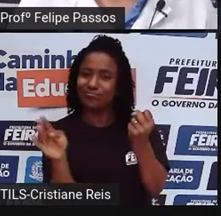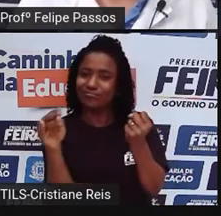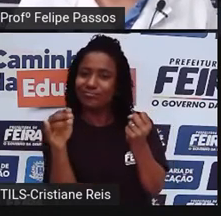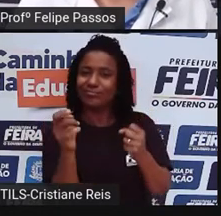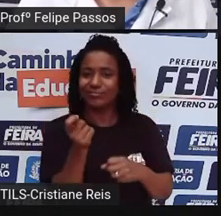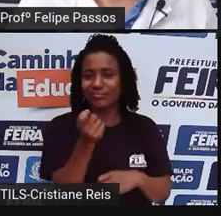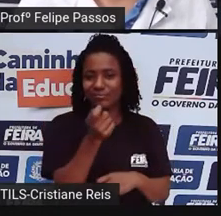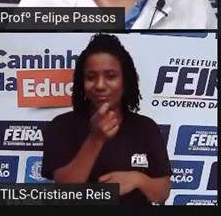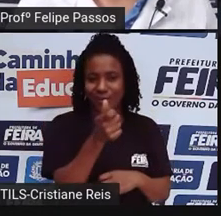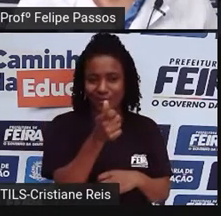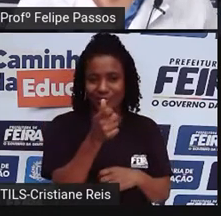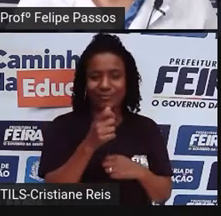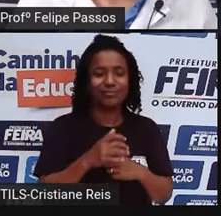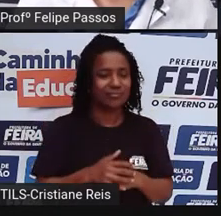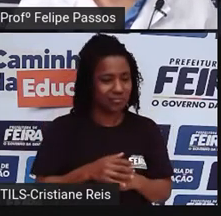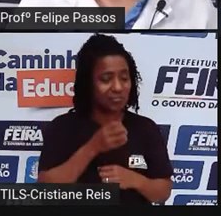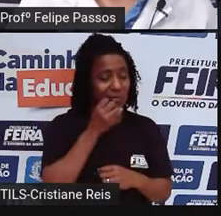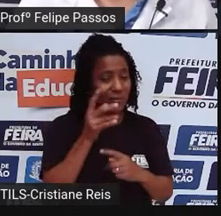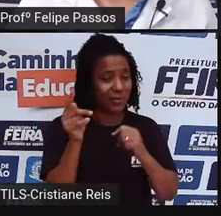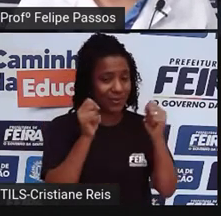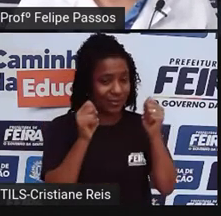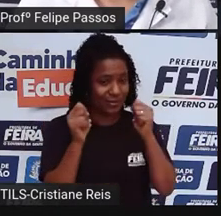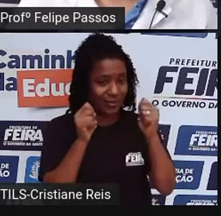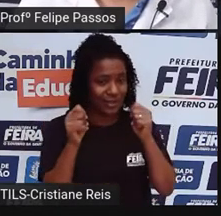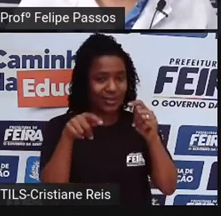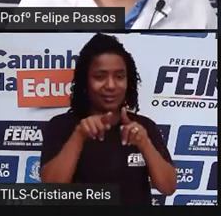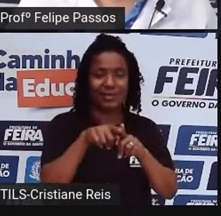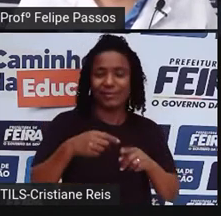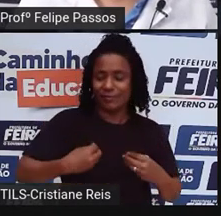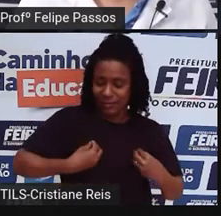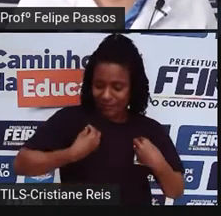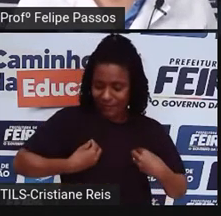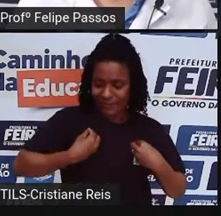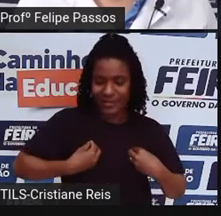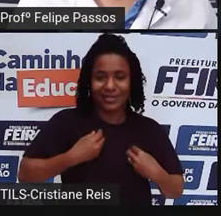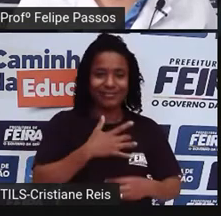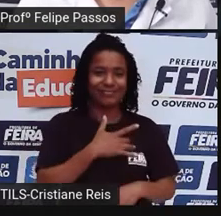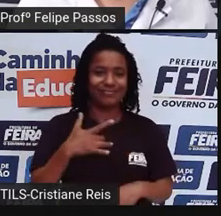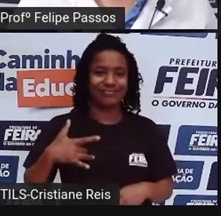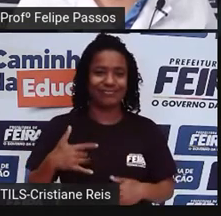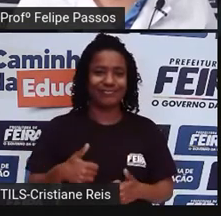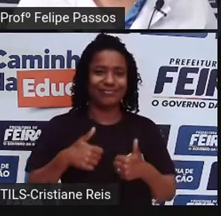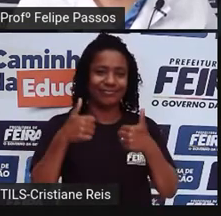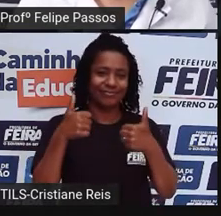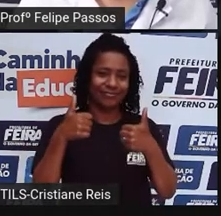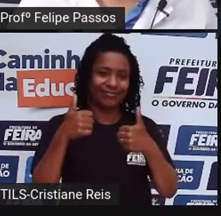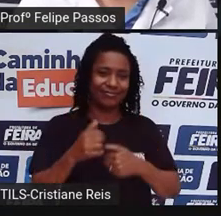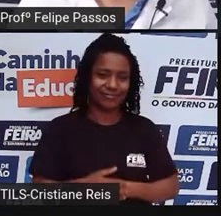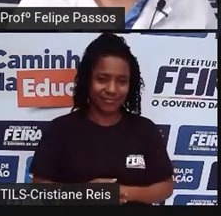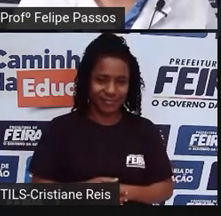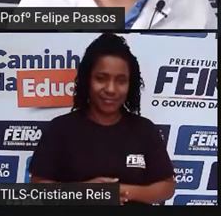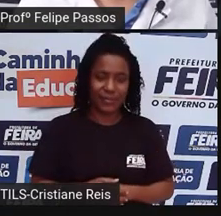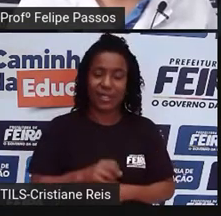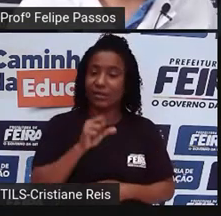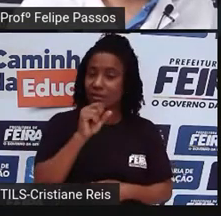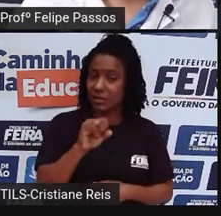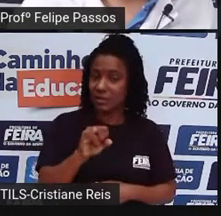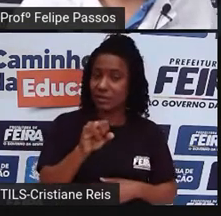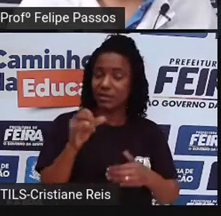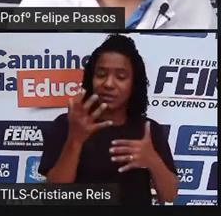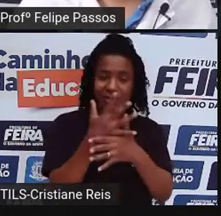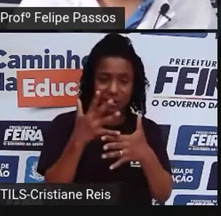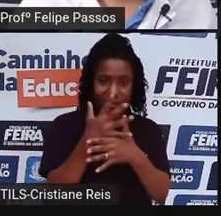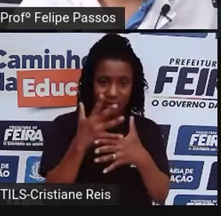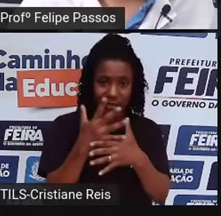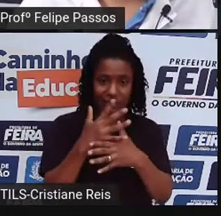E também qualidade de vida, né? Se é uma cidade que pensa em mobilidade urbana, ela vai oferecer vias seguras e agradáveis,